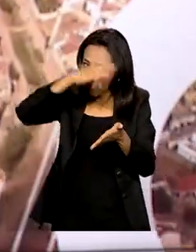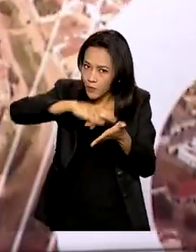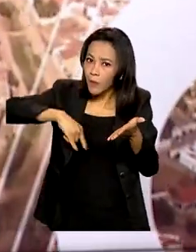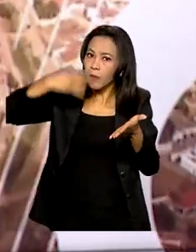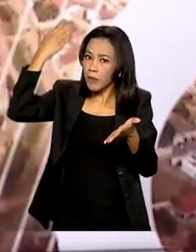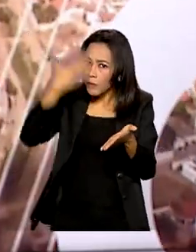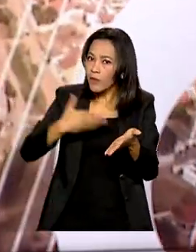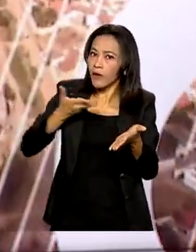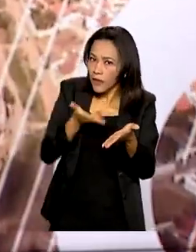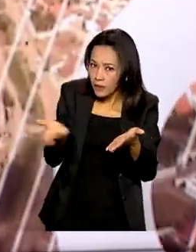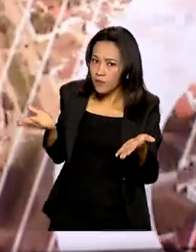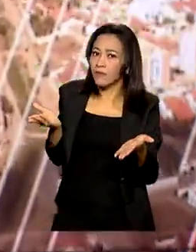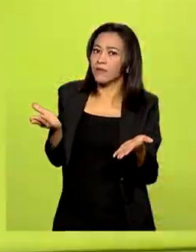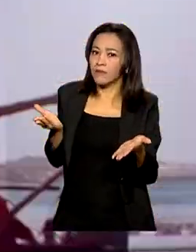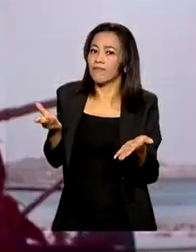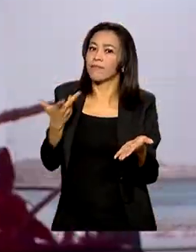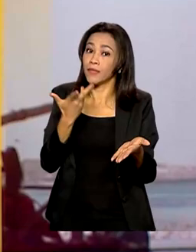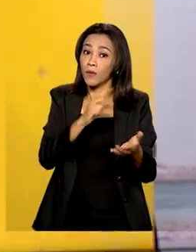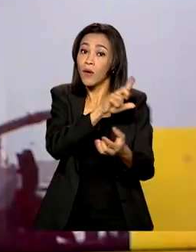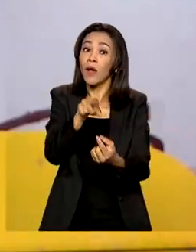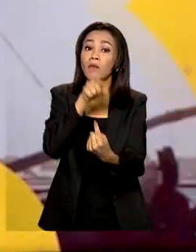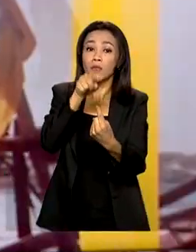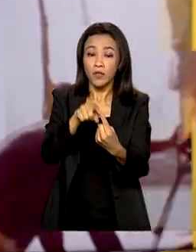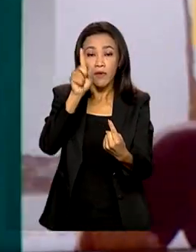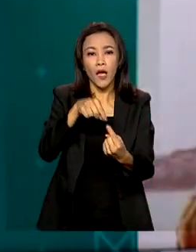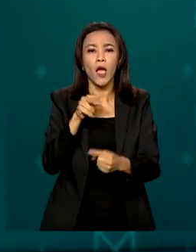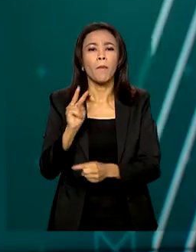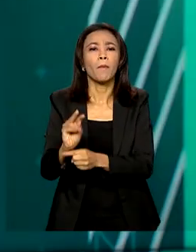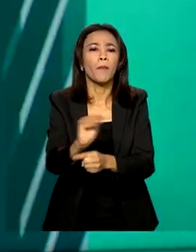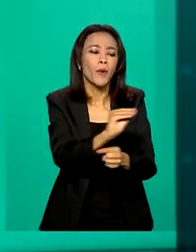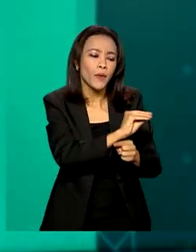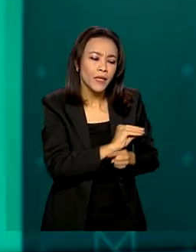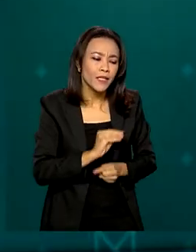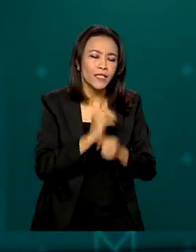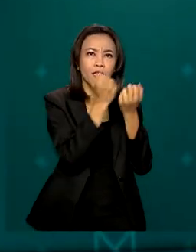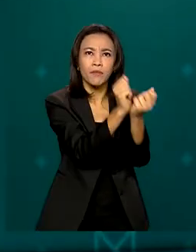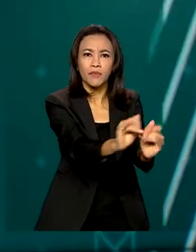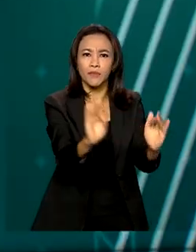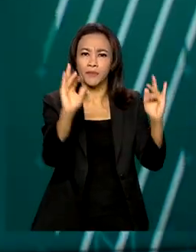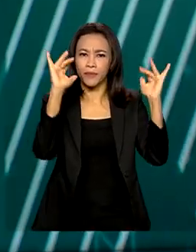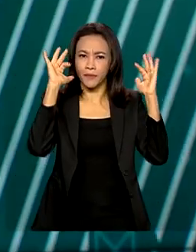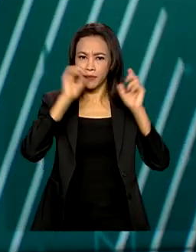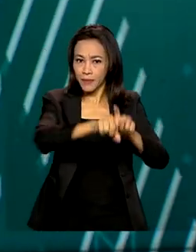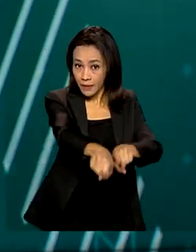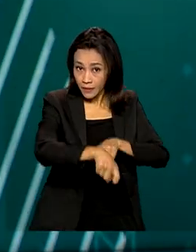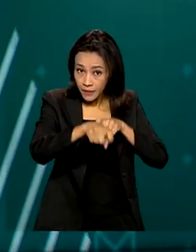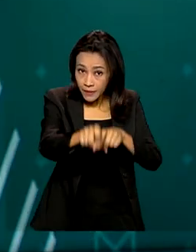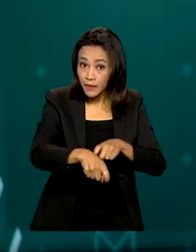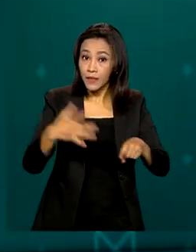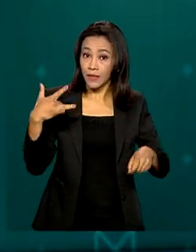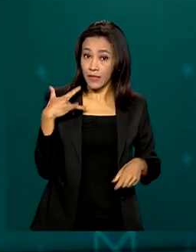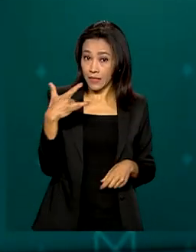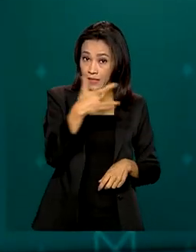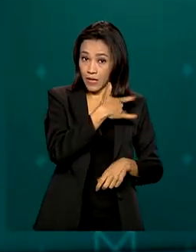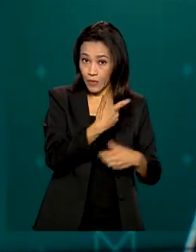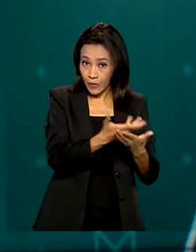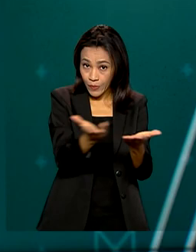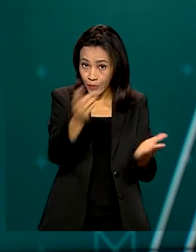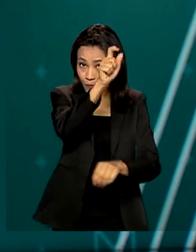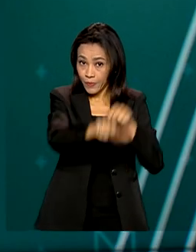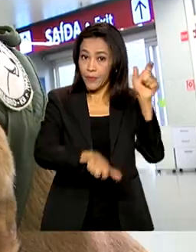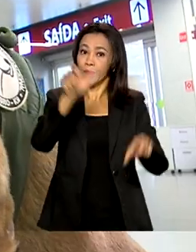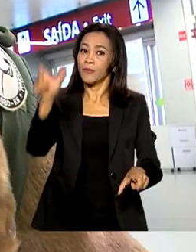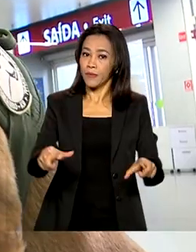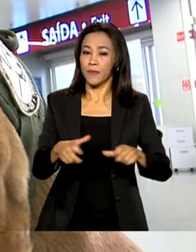segurança desses produtos? O objetivo é proteger o meio ambiente, a produção agropecuária e a saúde dos consumidores.